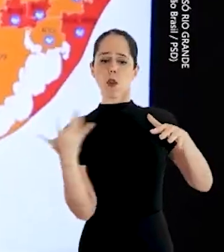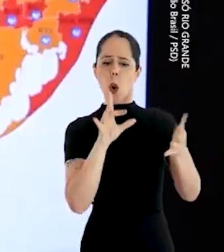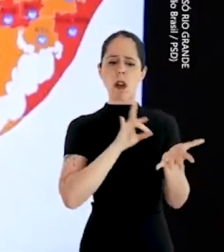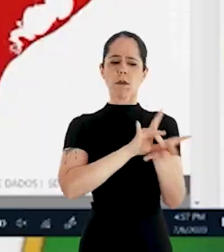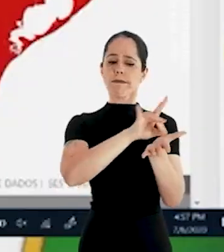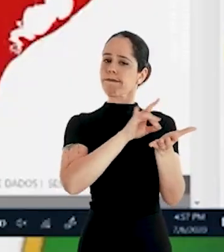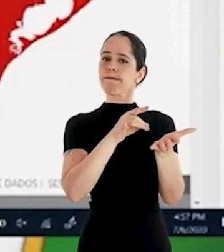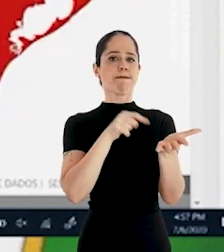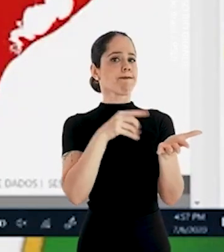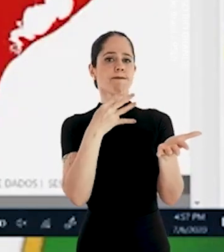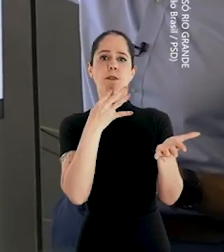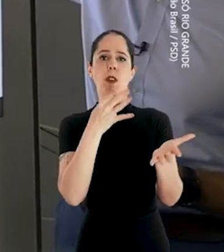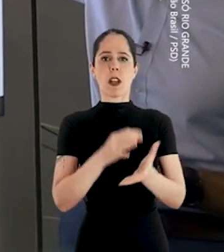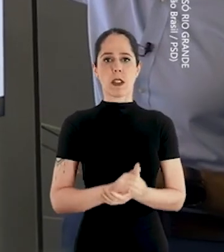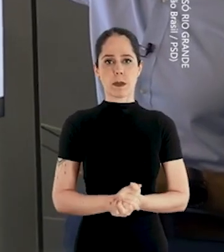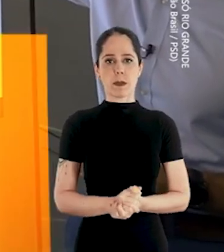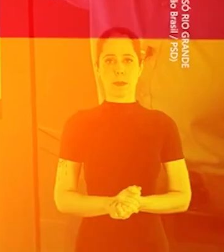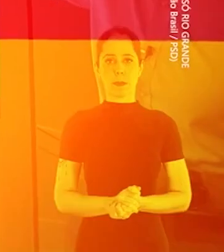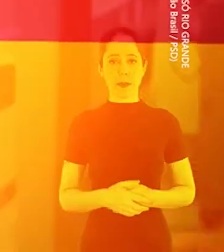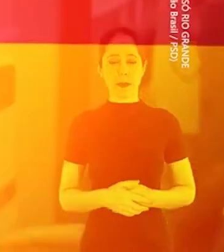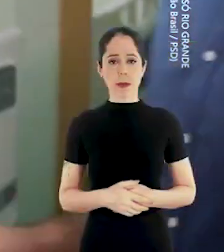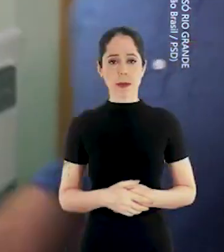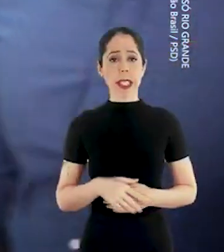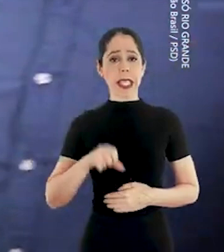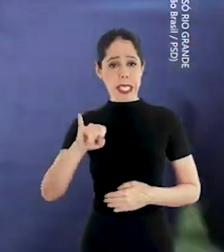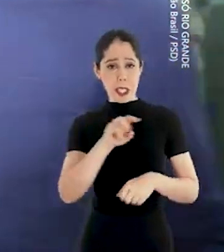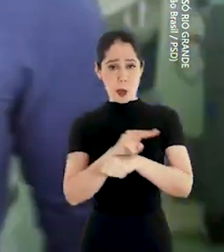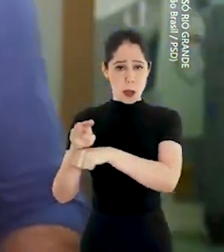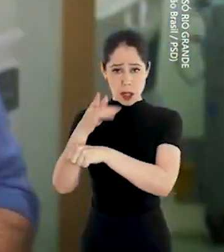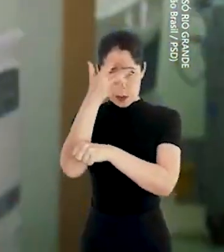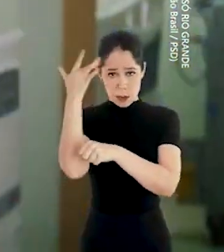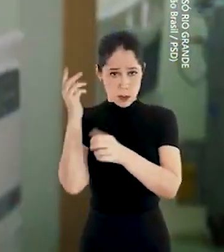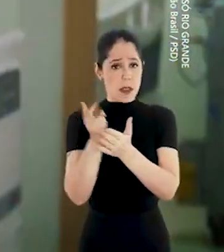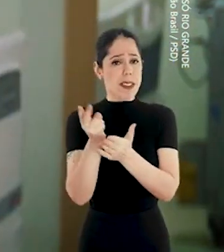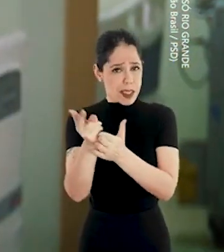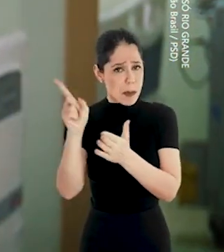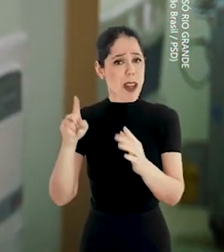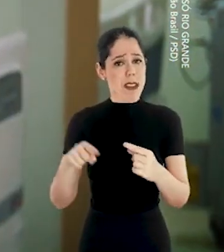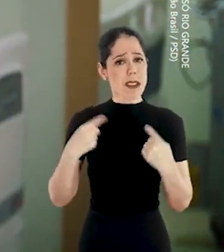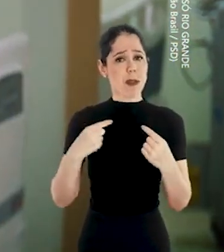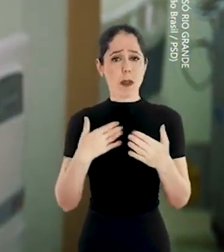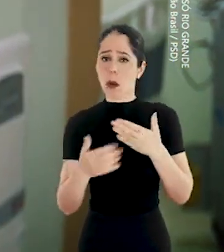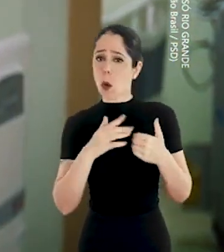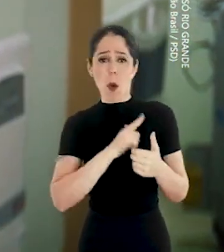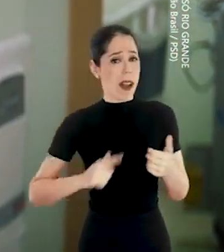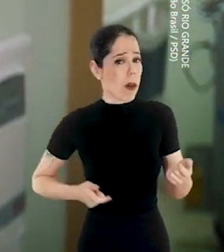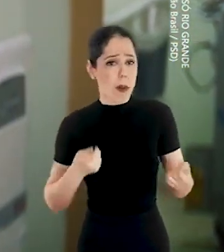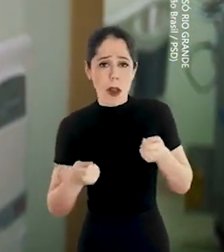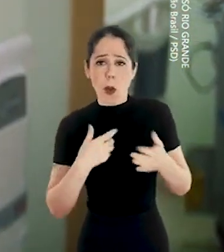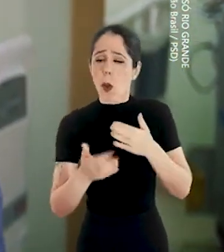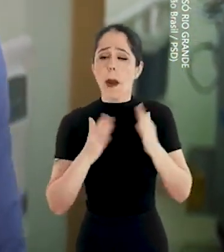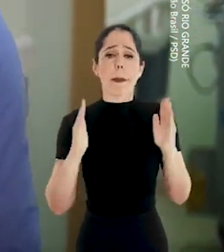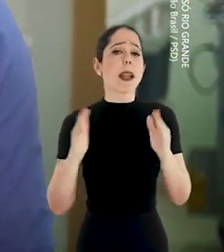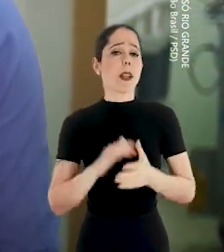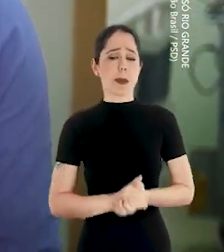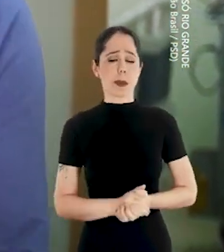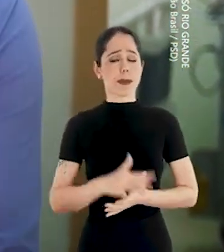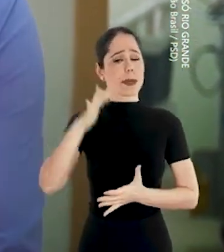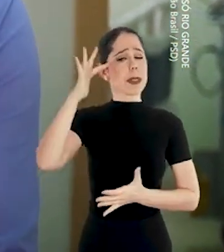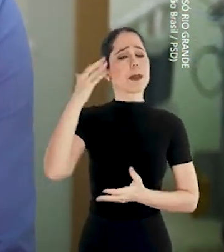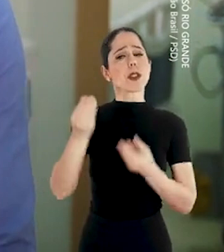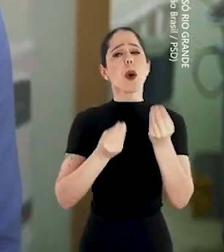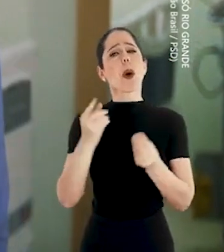MOVIMENTO CONTRA UM INIMIGO DESCONHECIDO Se cuidar das pessoas é sempre um desafio para qualquer governo, qualquer tempo,